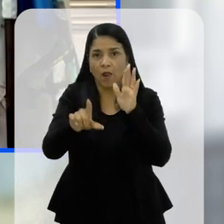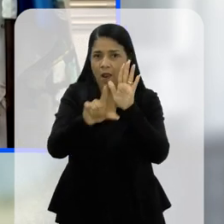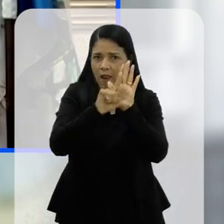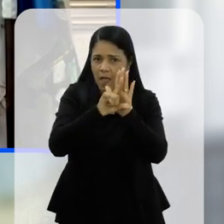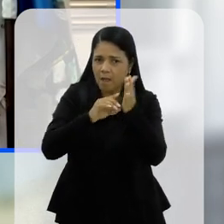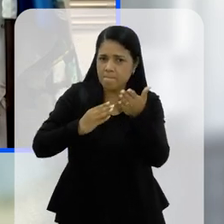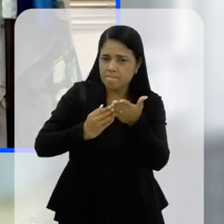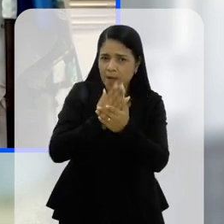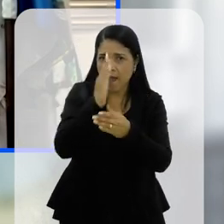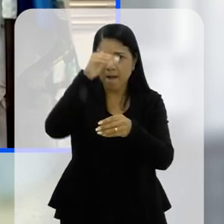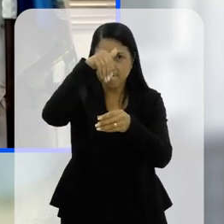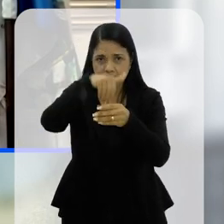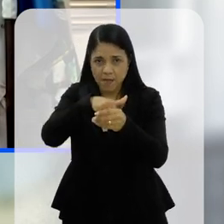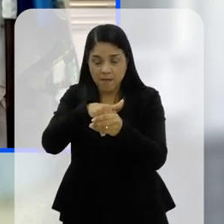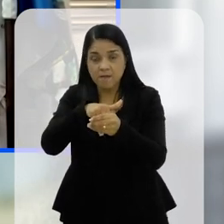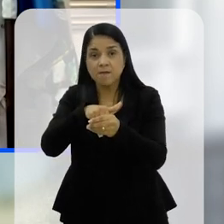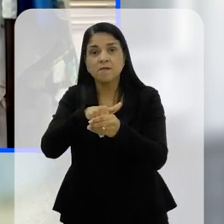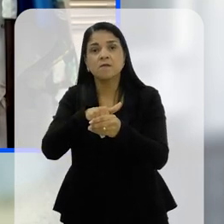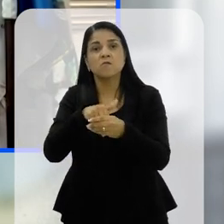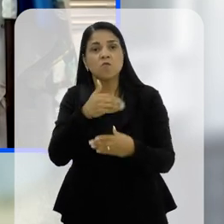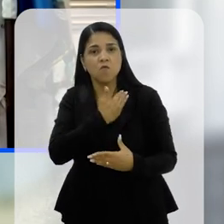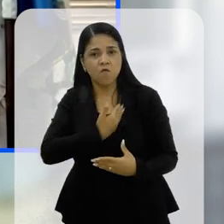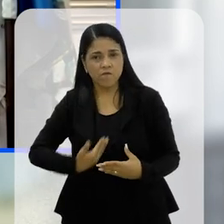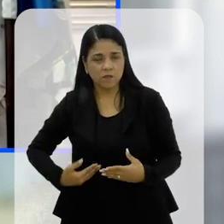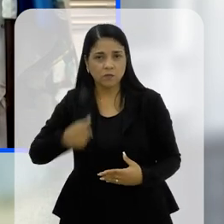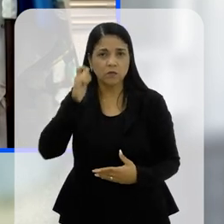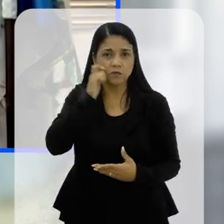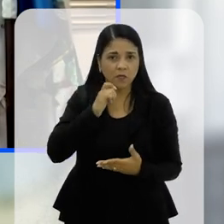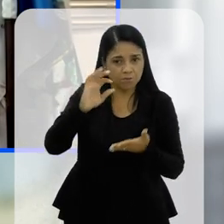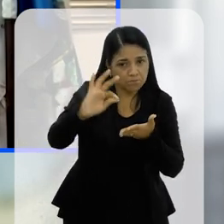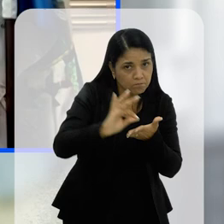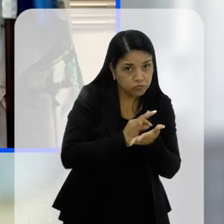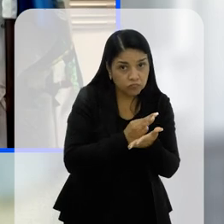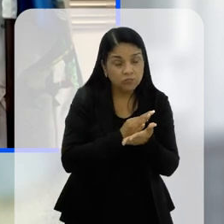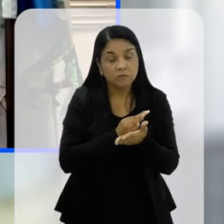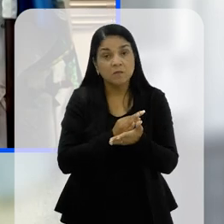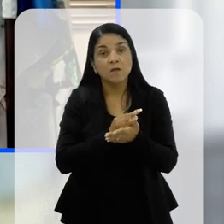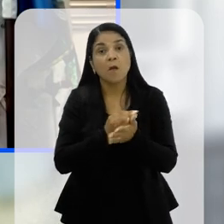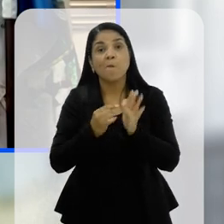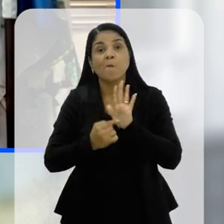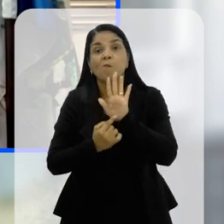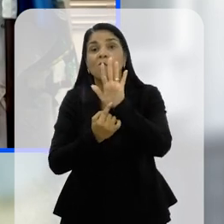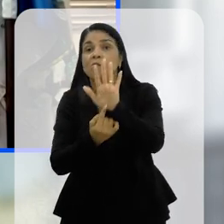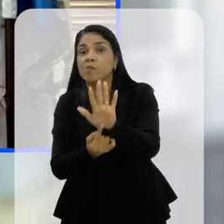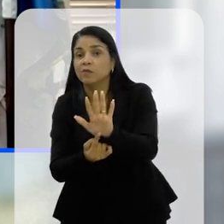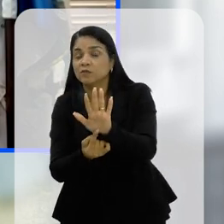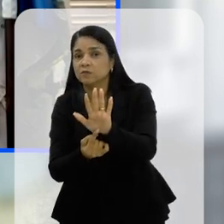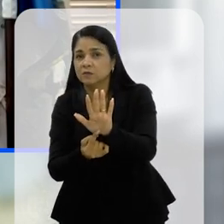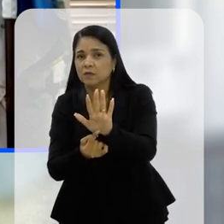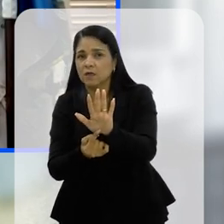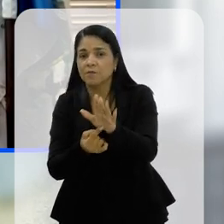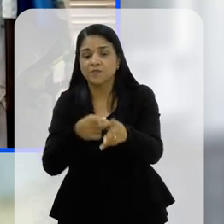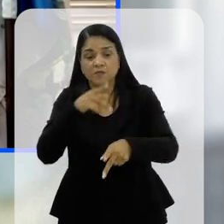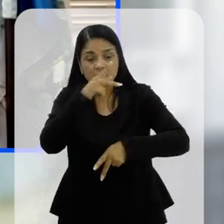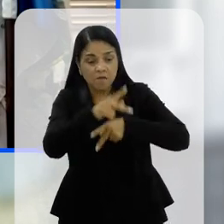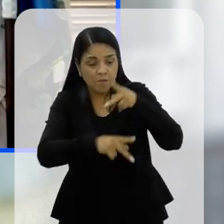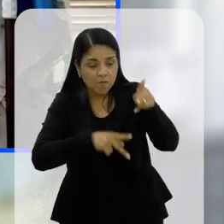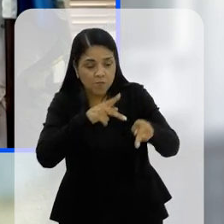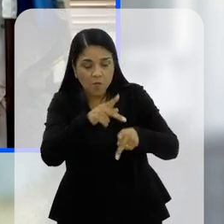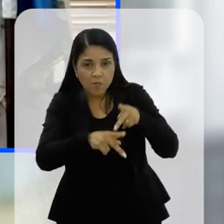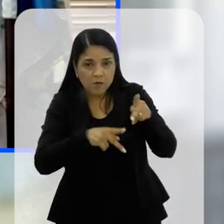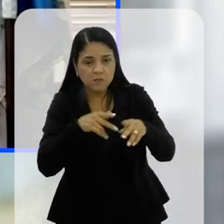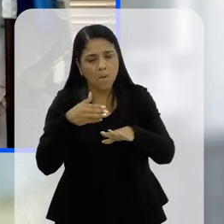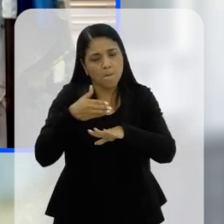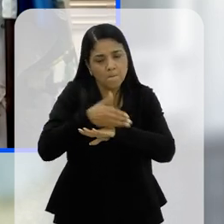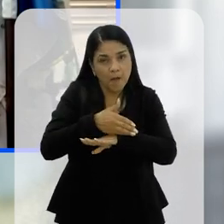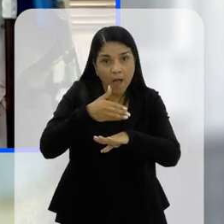transformar em lei através do nosso governador, Cláudio Castro. E isso é muito importante, isso mostrar, e a